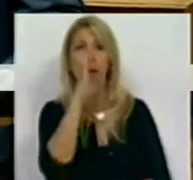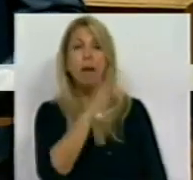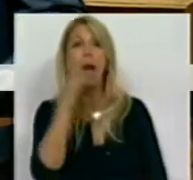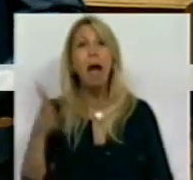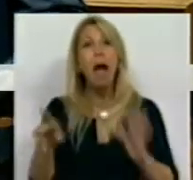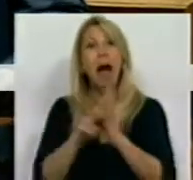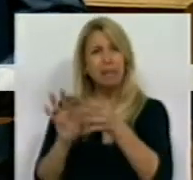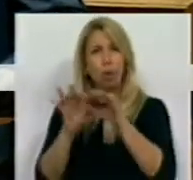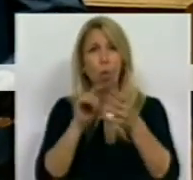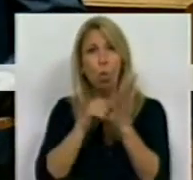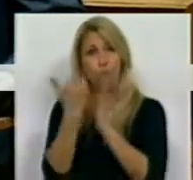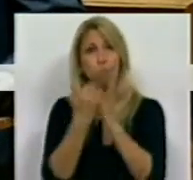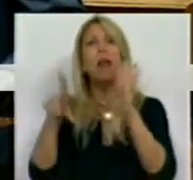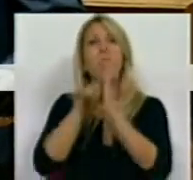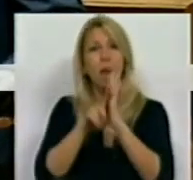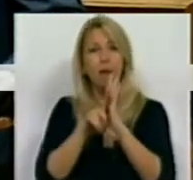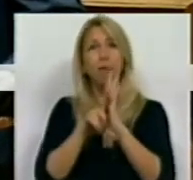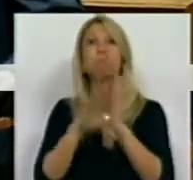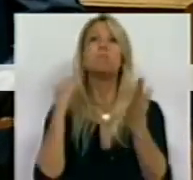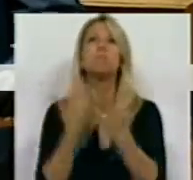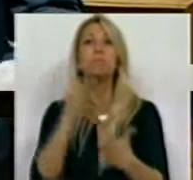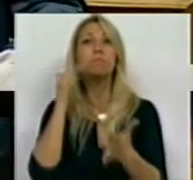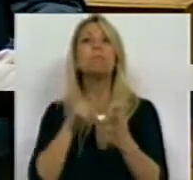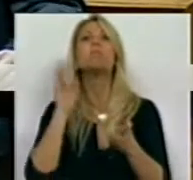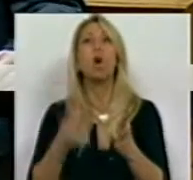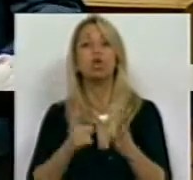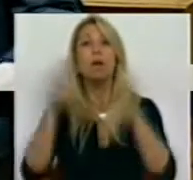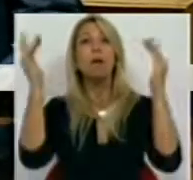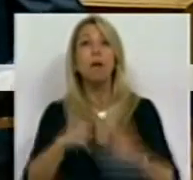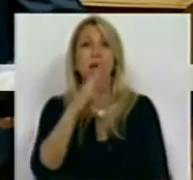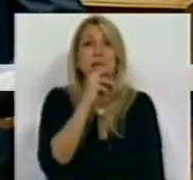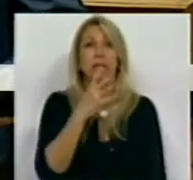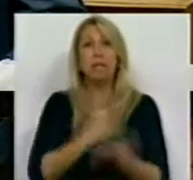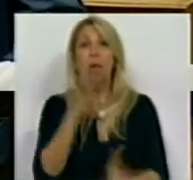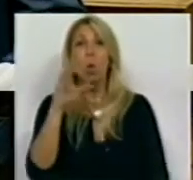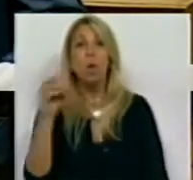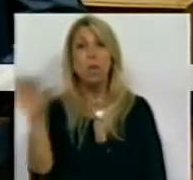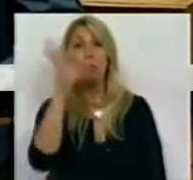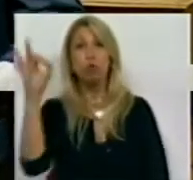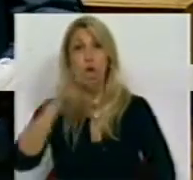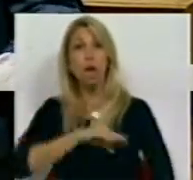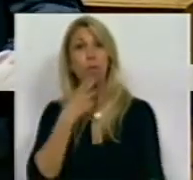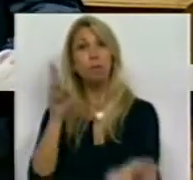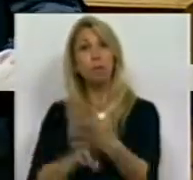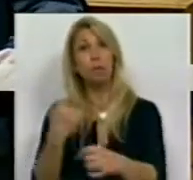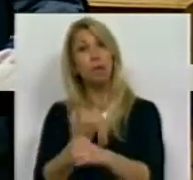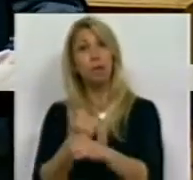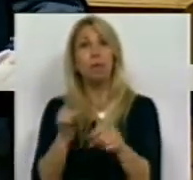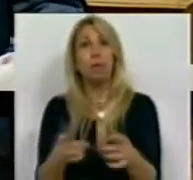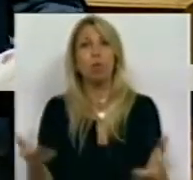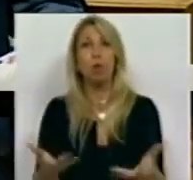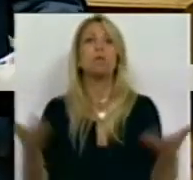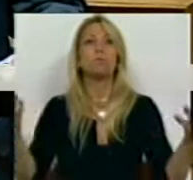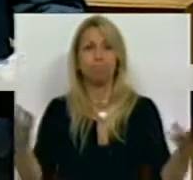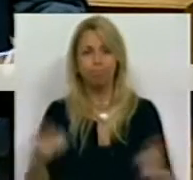articulado da lei resultaria numa redução de cerca de 30% 40% dos rendimentos reais destes trabalhadores, pois